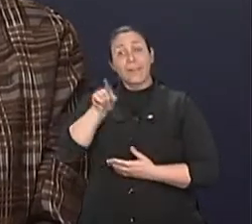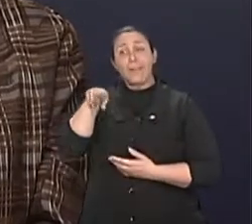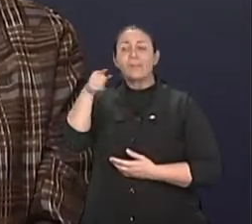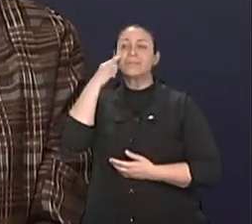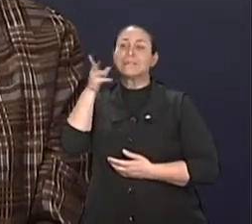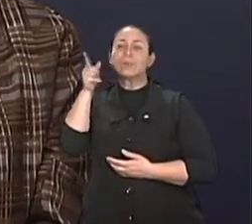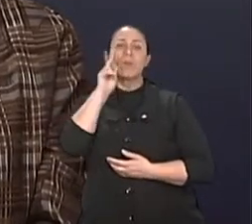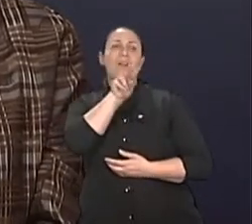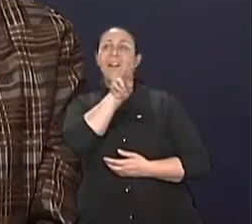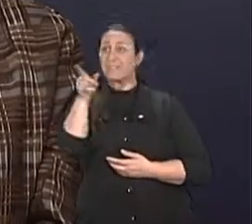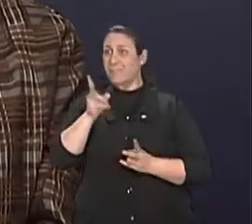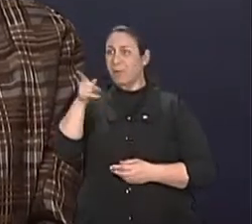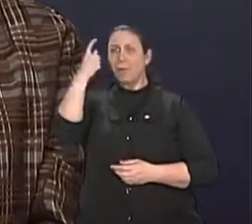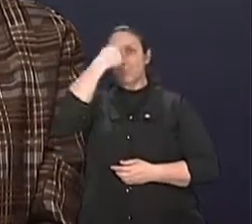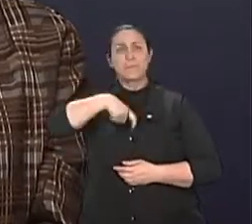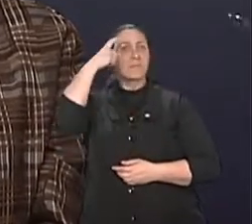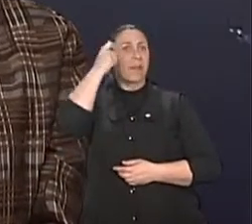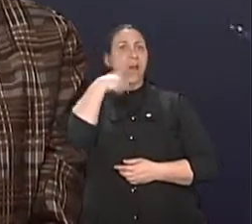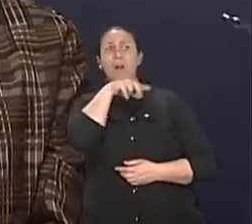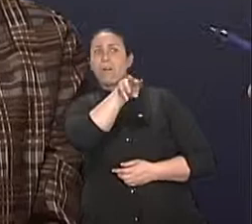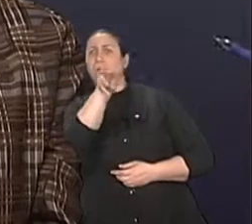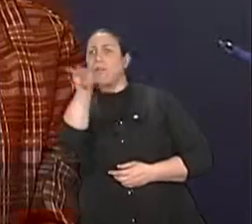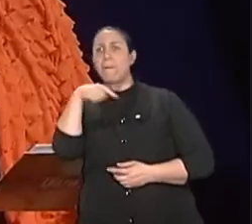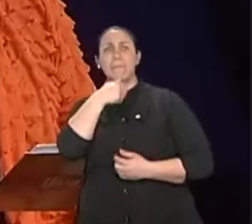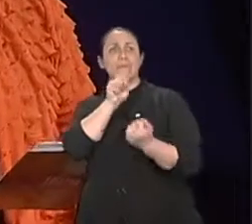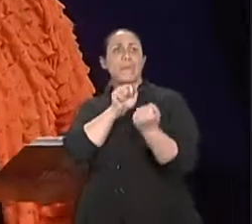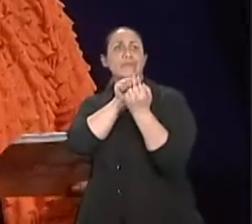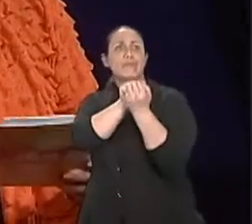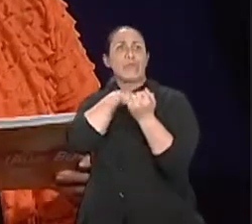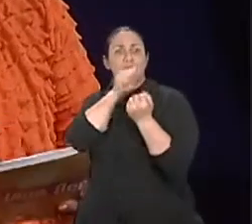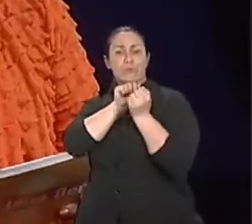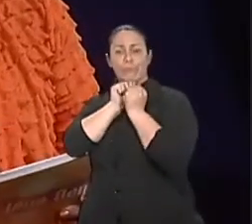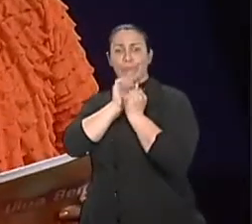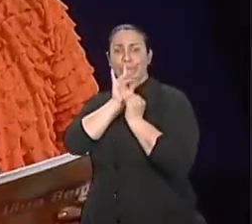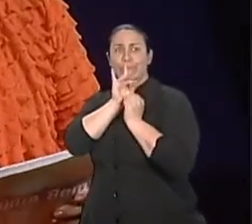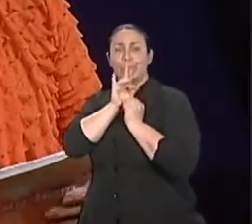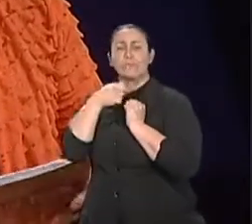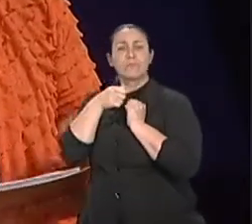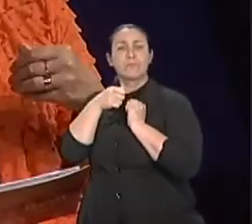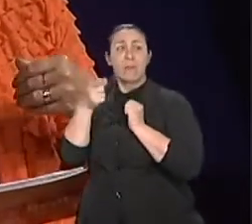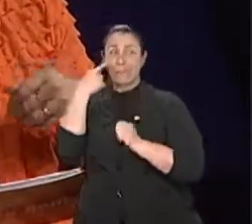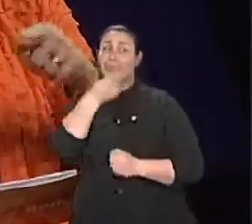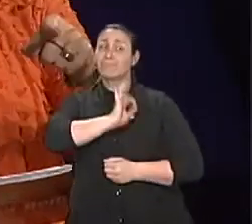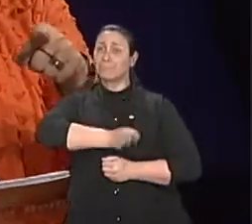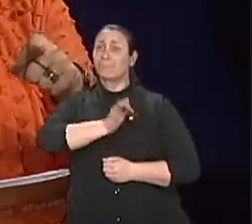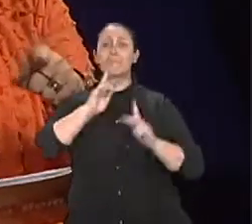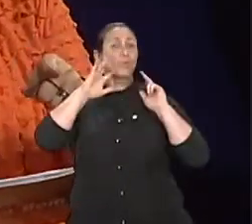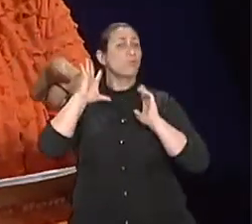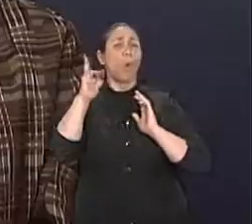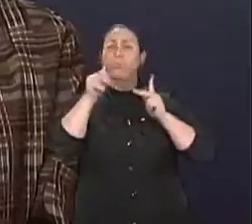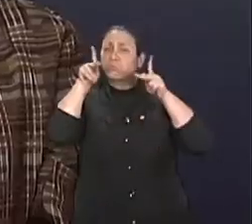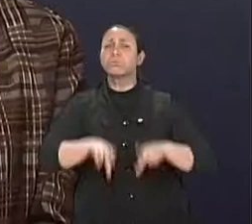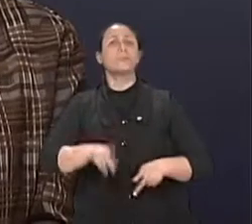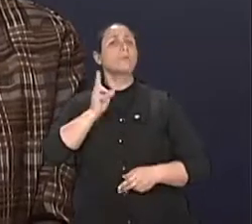outro. Não. Ah, e aí, ó, estão ouvindo? Estão ouvindo? Porque o ser humano mais peca. Nunca é ele, sempre é o outro.